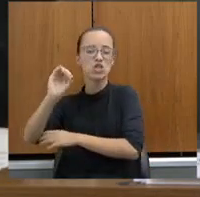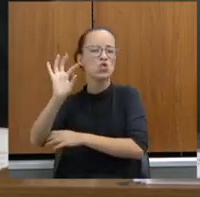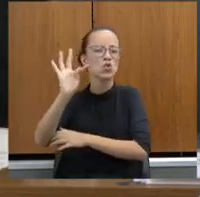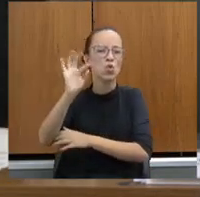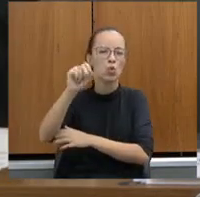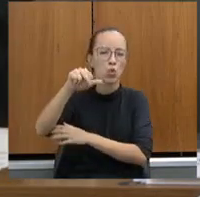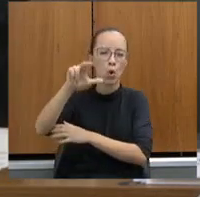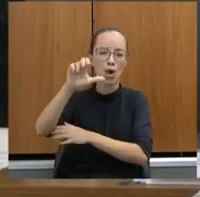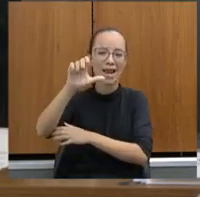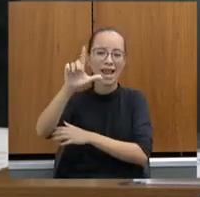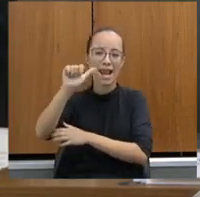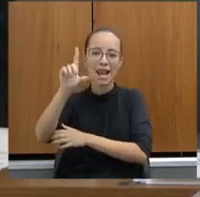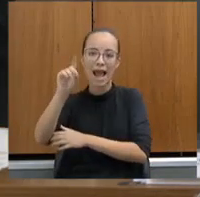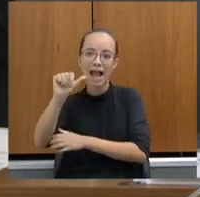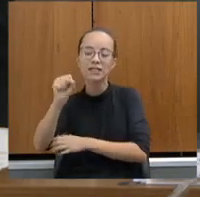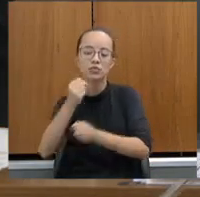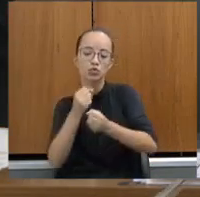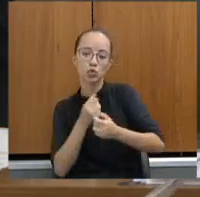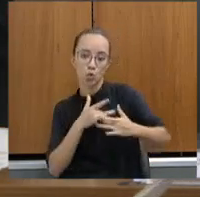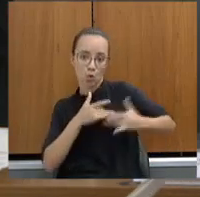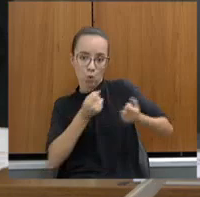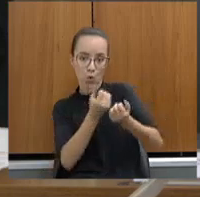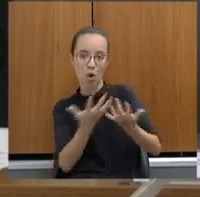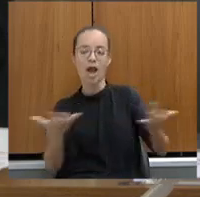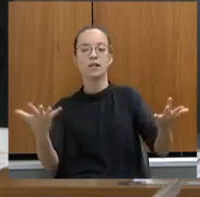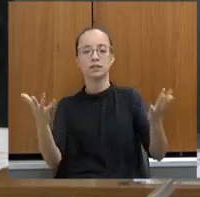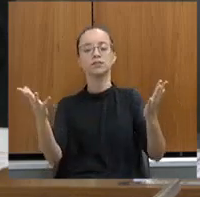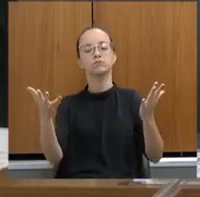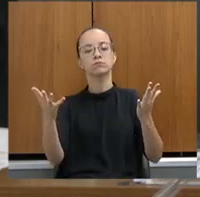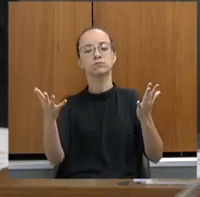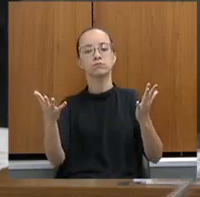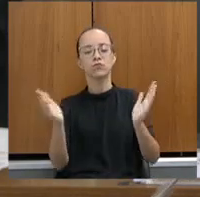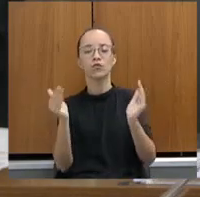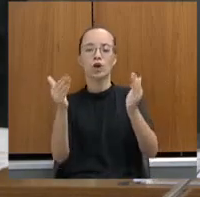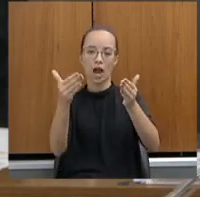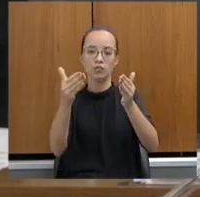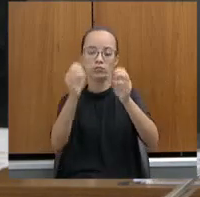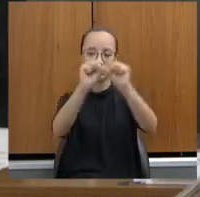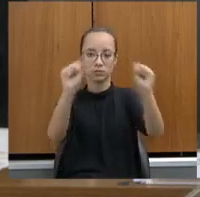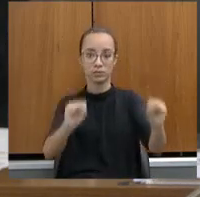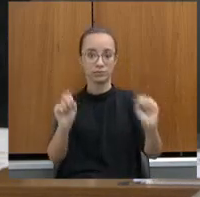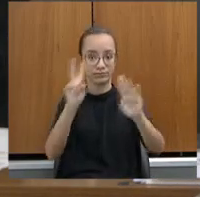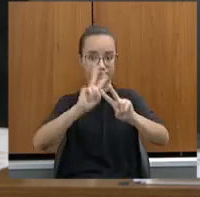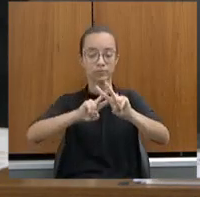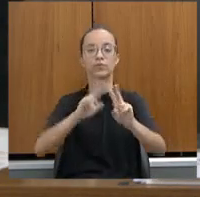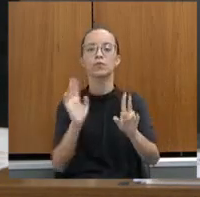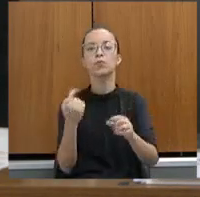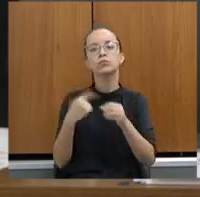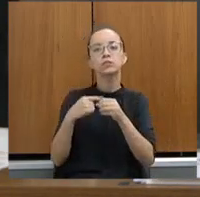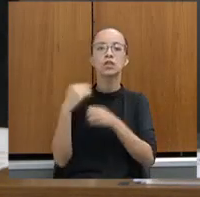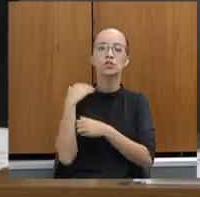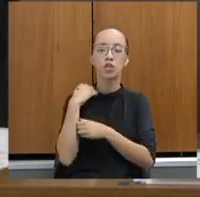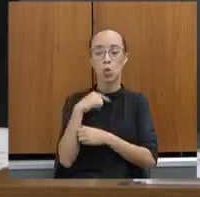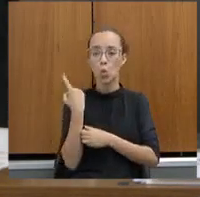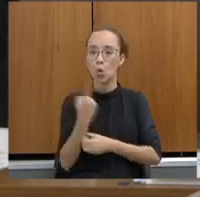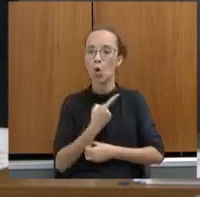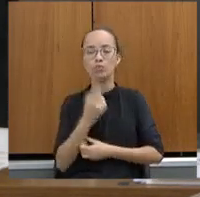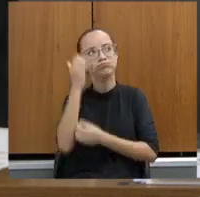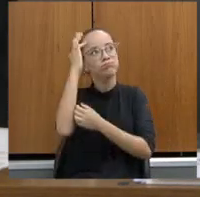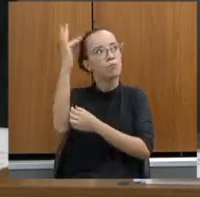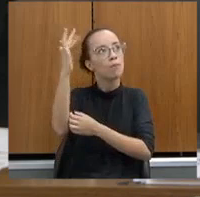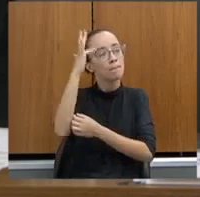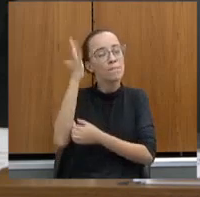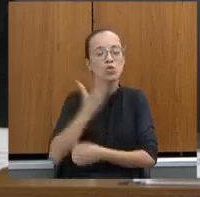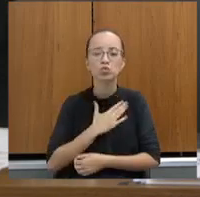foram doadas pelo sistema prisional. Então, em Juiz de Fora, nós criamos uma padaria. O meu sonho, na verdade,